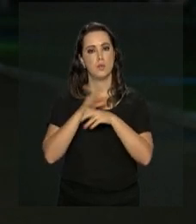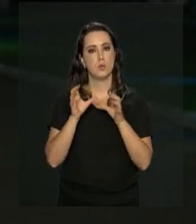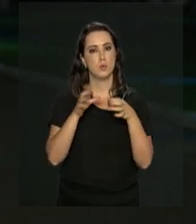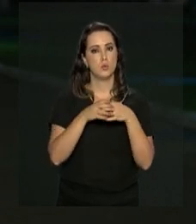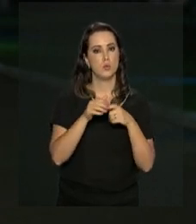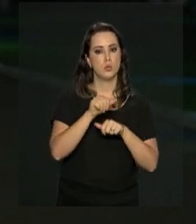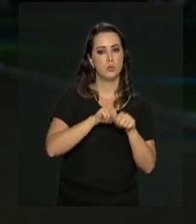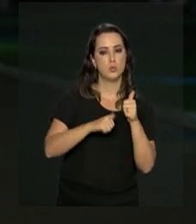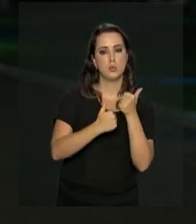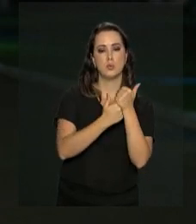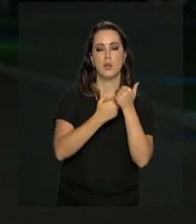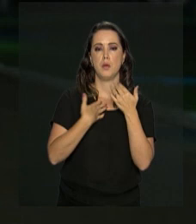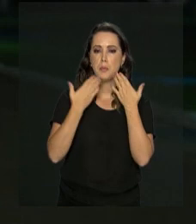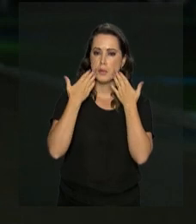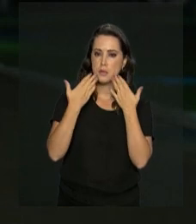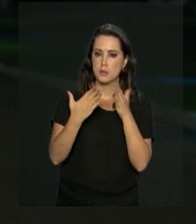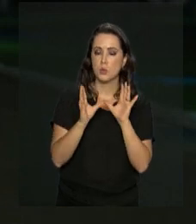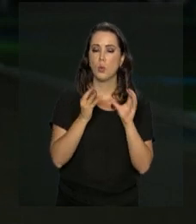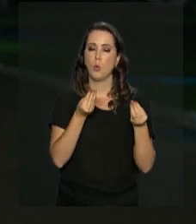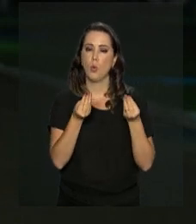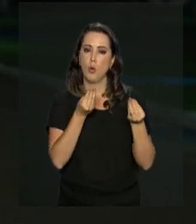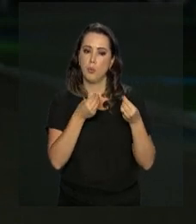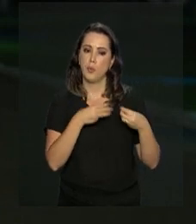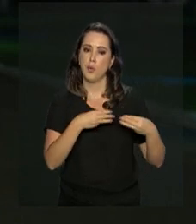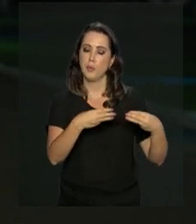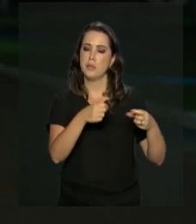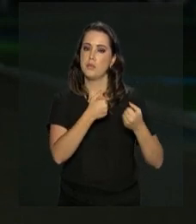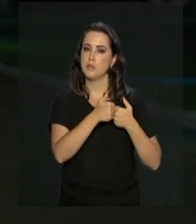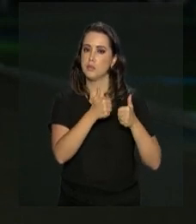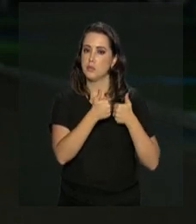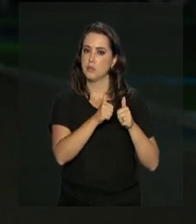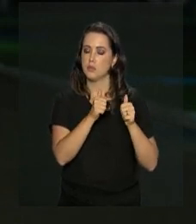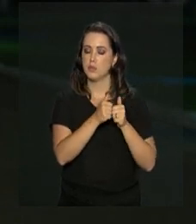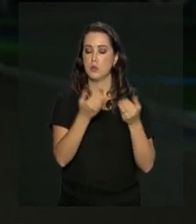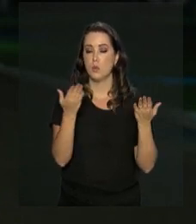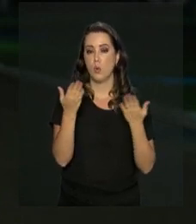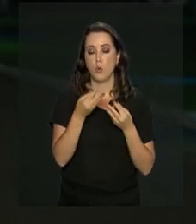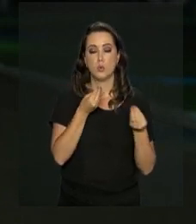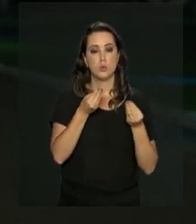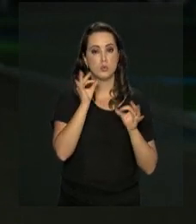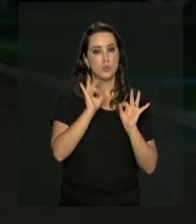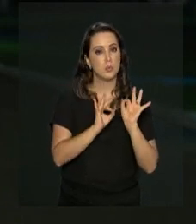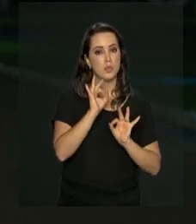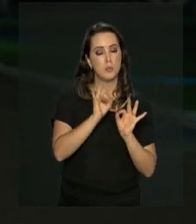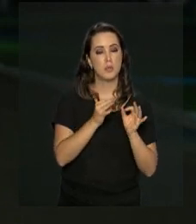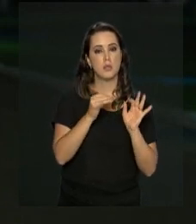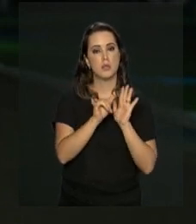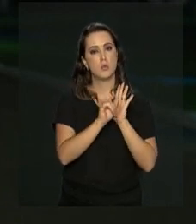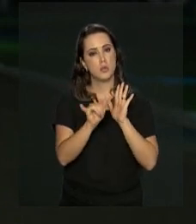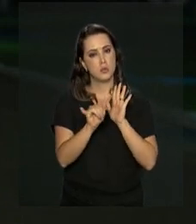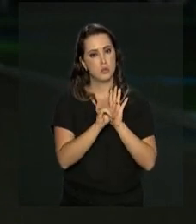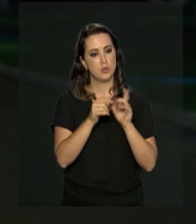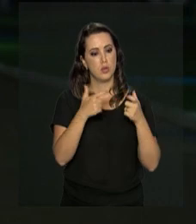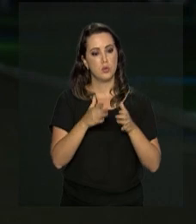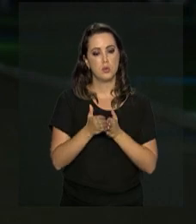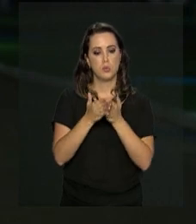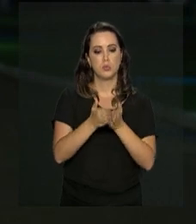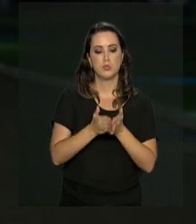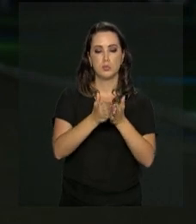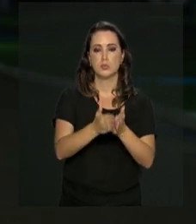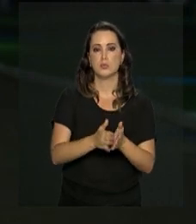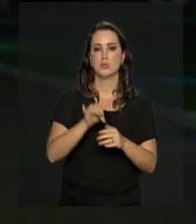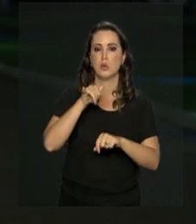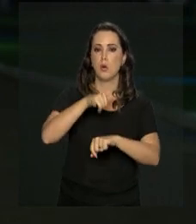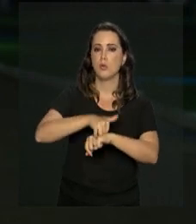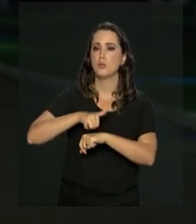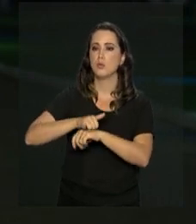apresentou a estrutura da pasta e a modelagem atual das licitações de portos, aeroportos,